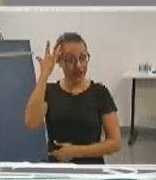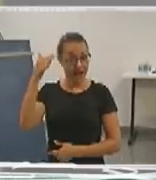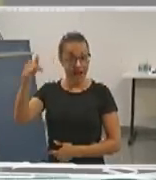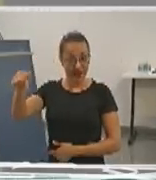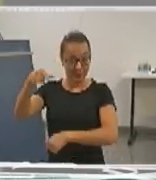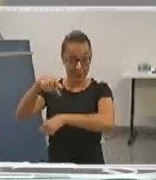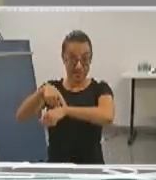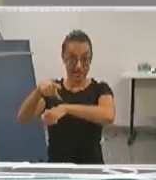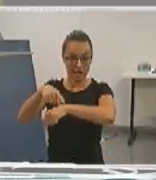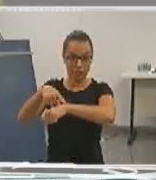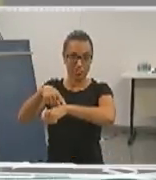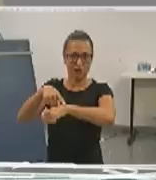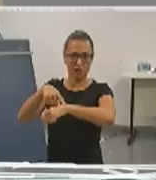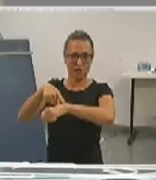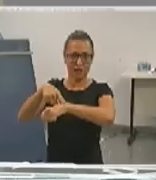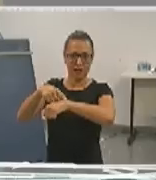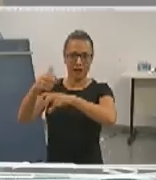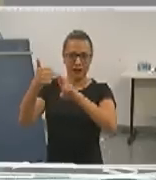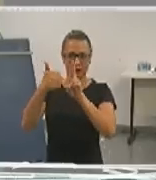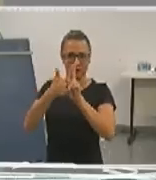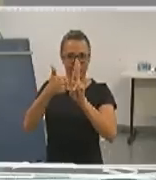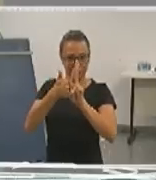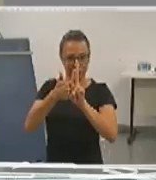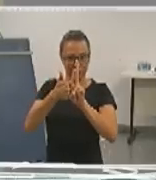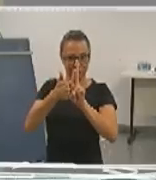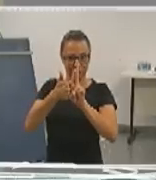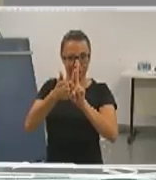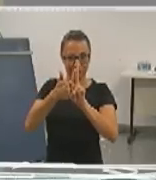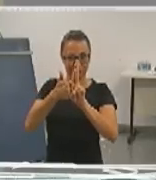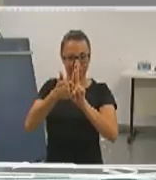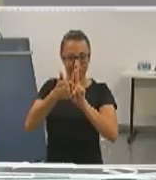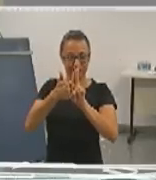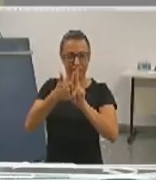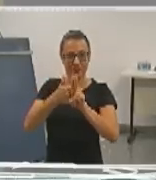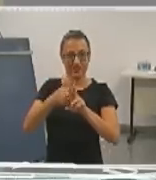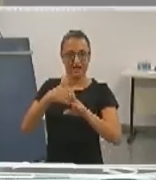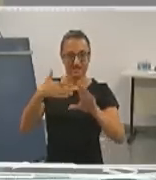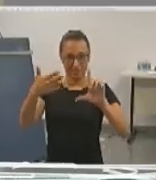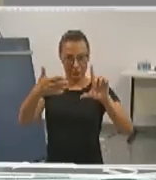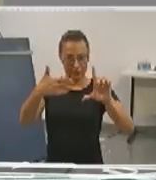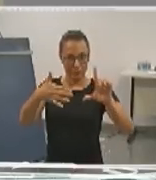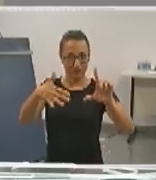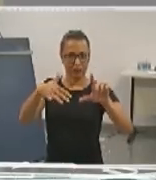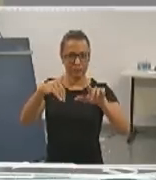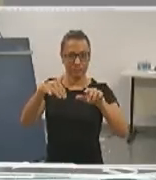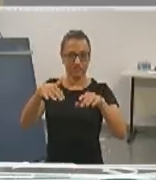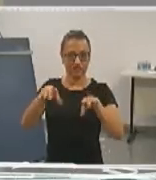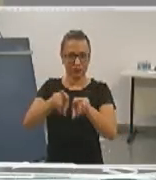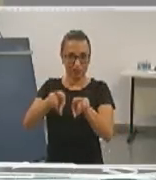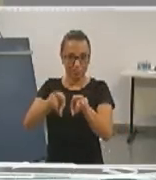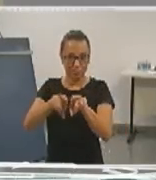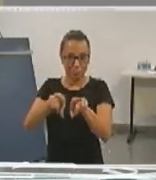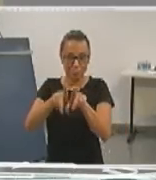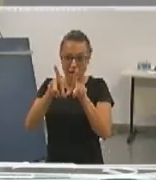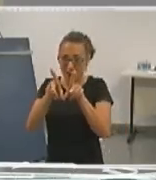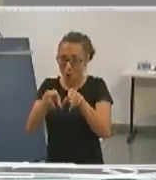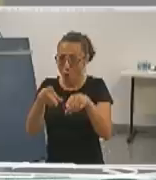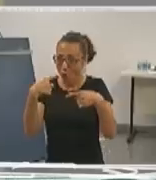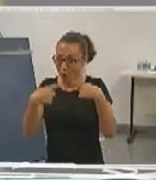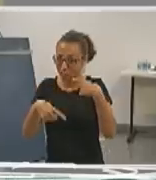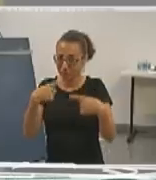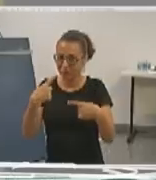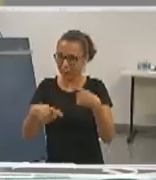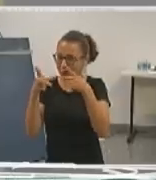auditório da unidade 1, será transmitido pelo YouTube um debate similar a este, com as